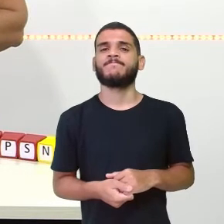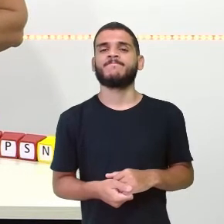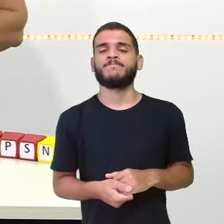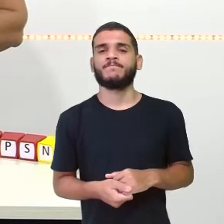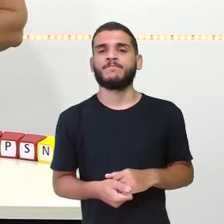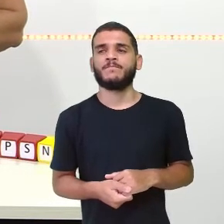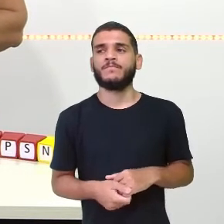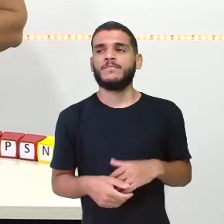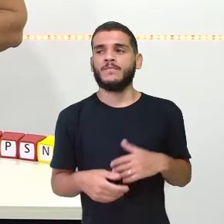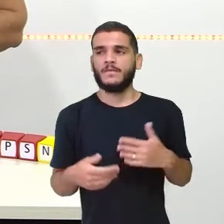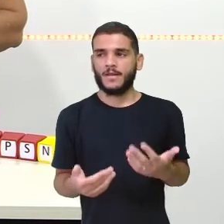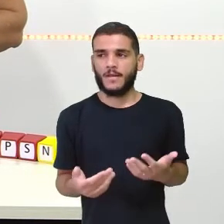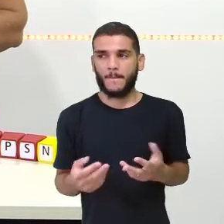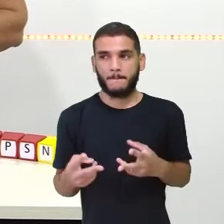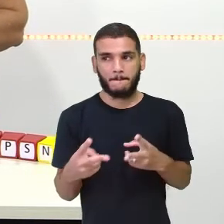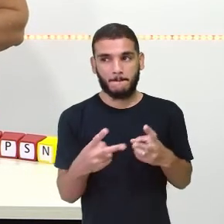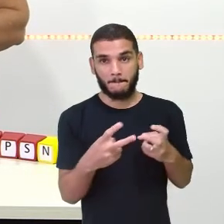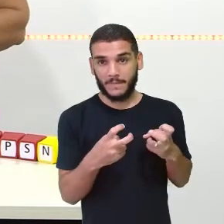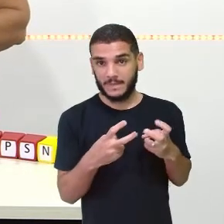Olha quem tá aqui.